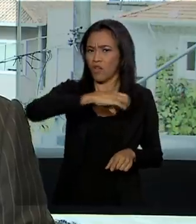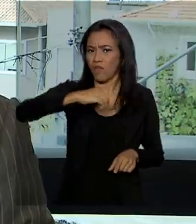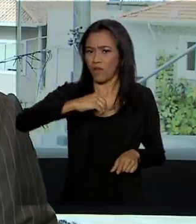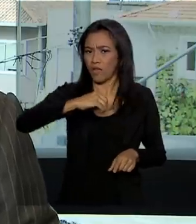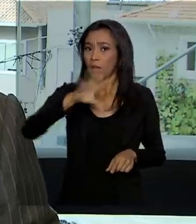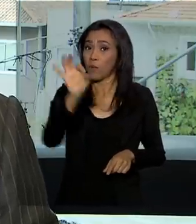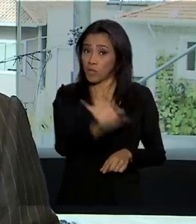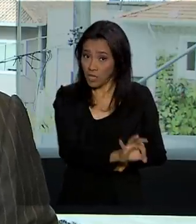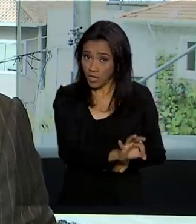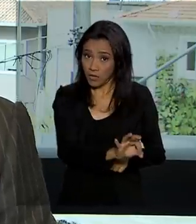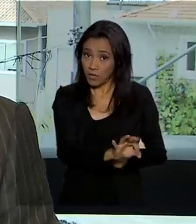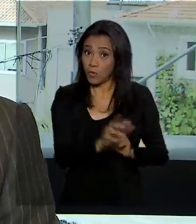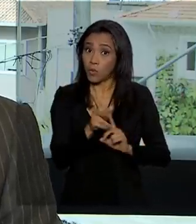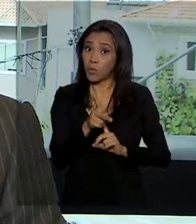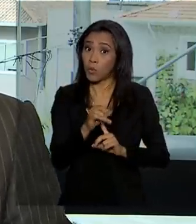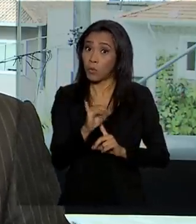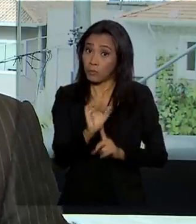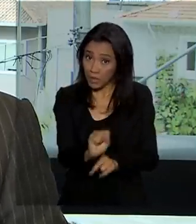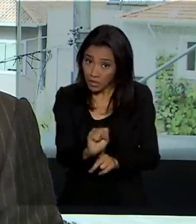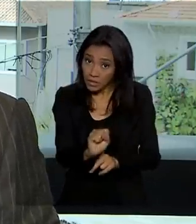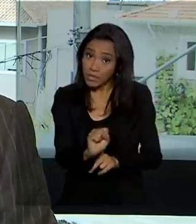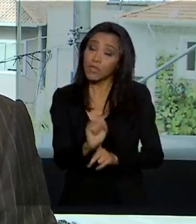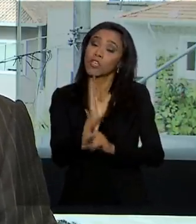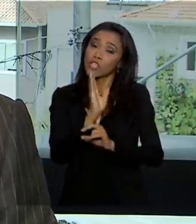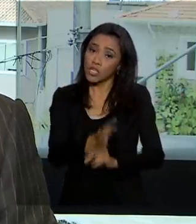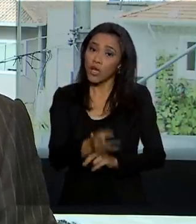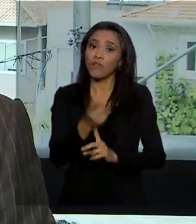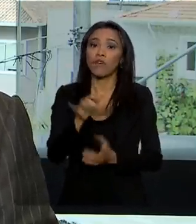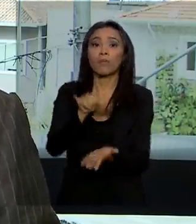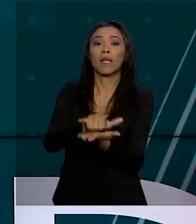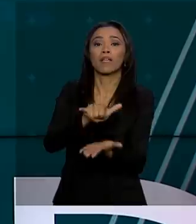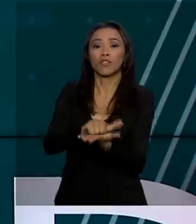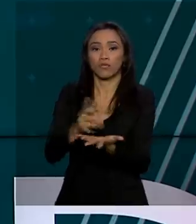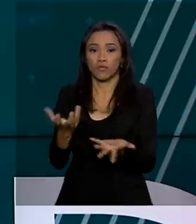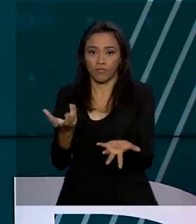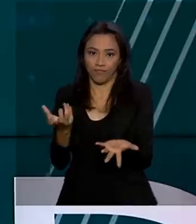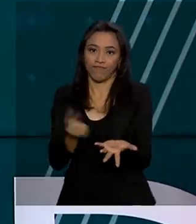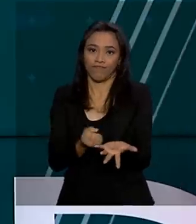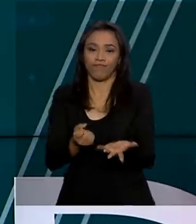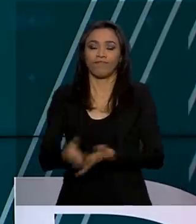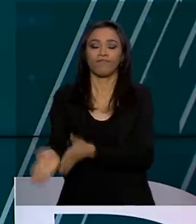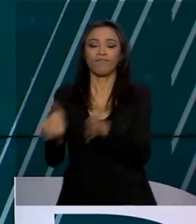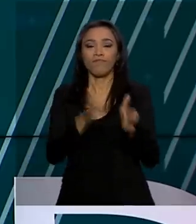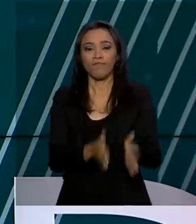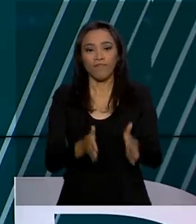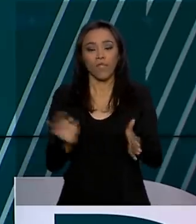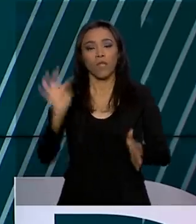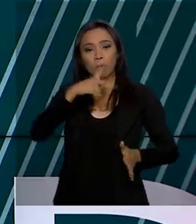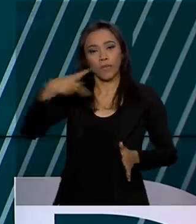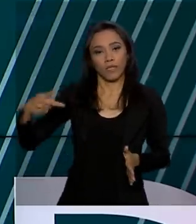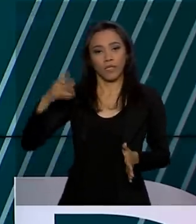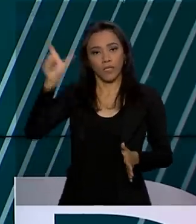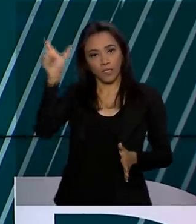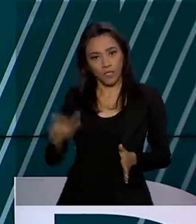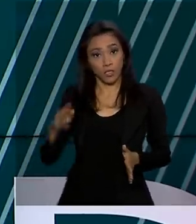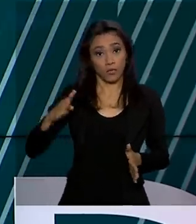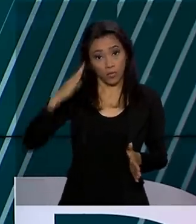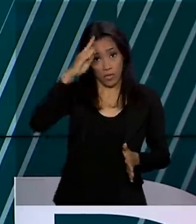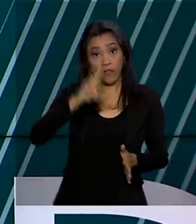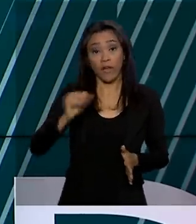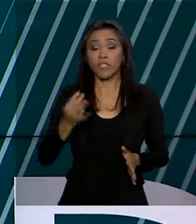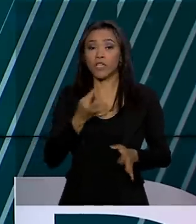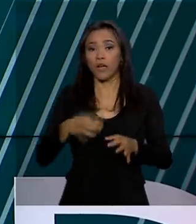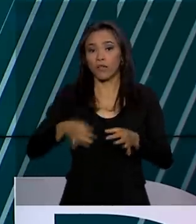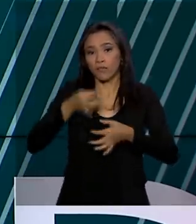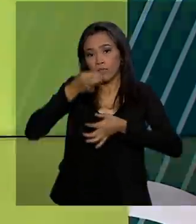no caso do PIS, por exemplo, foram via aplicativo. O presidente Jair Bolsonaro deve retirar a sonda